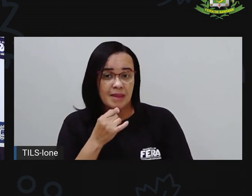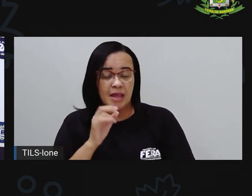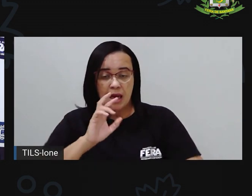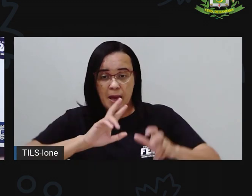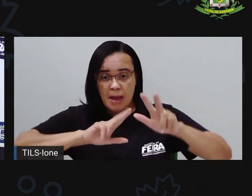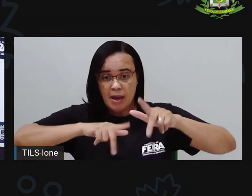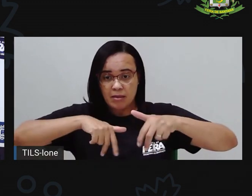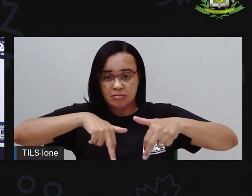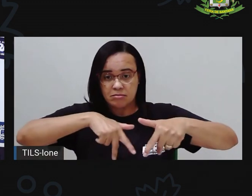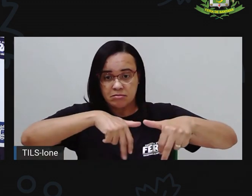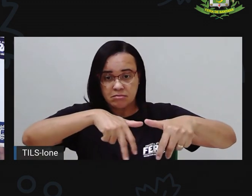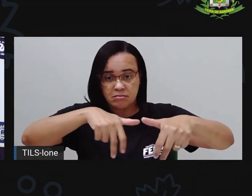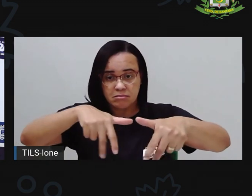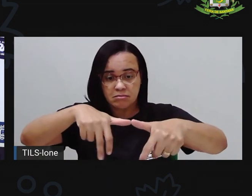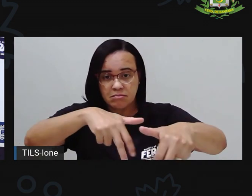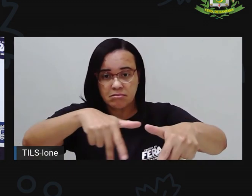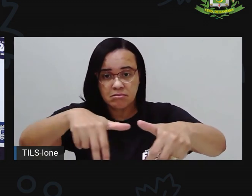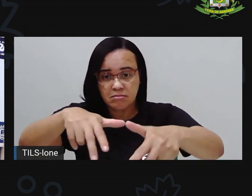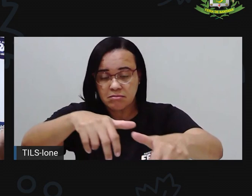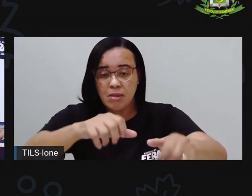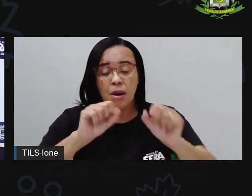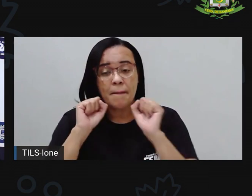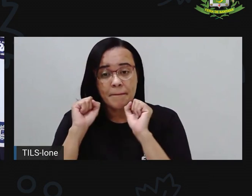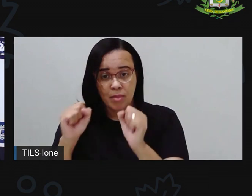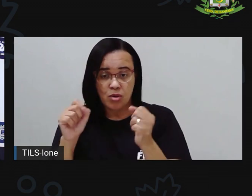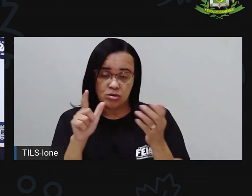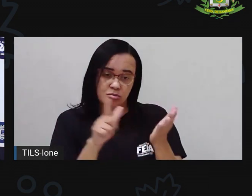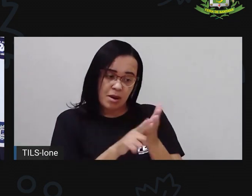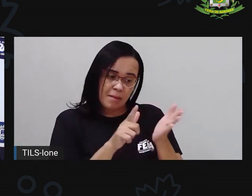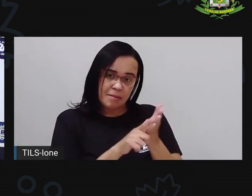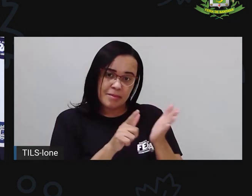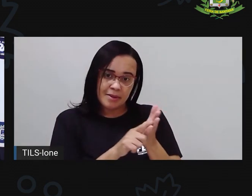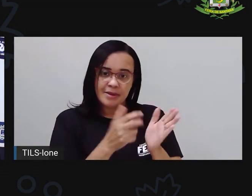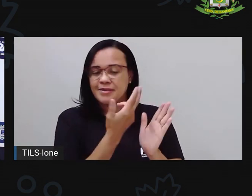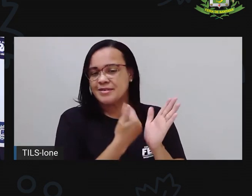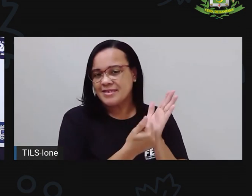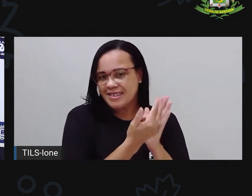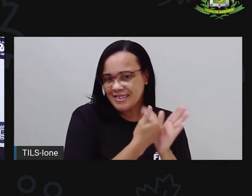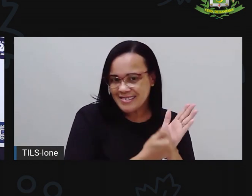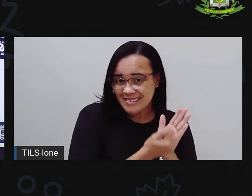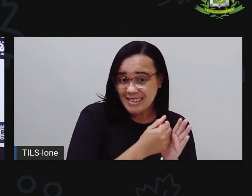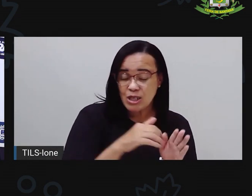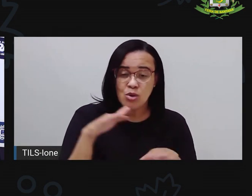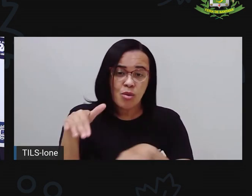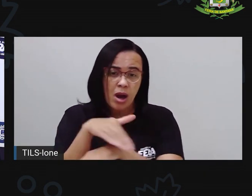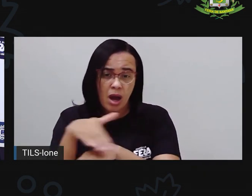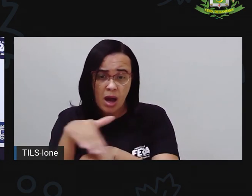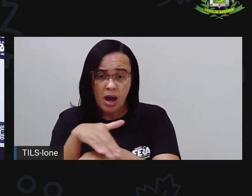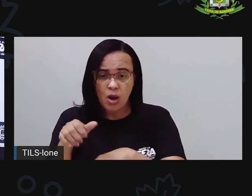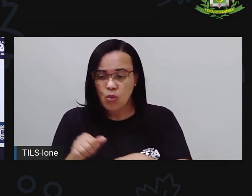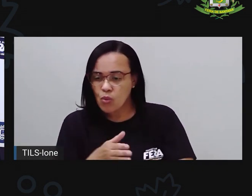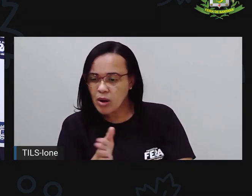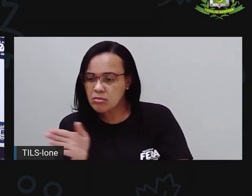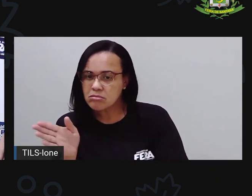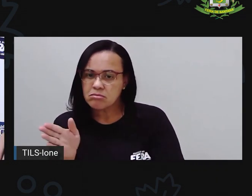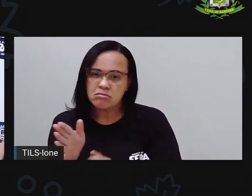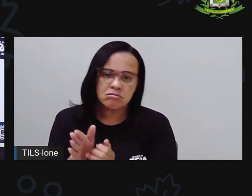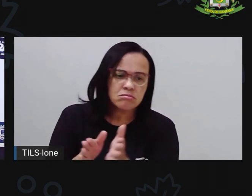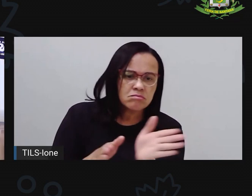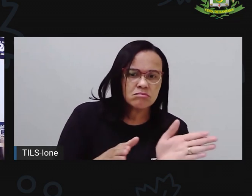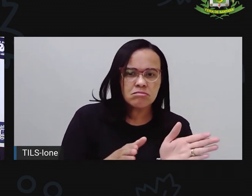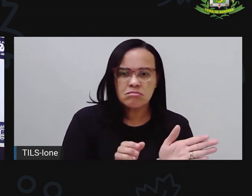fácil fazer isso. Vocês podem pegar uma folha de papel e aí desenhar por onde é que eu vou, qual a rua que eu entro, qual a rua que eu saio.